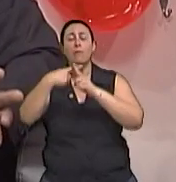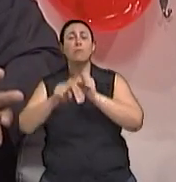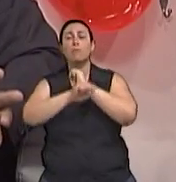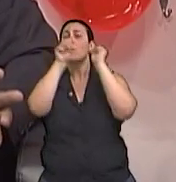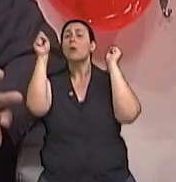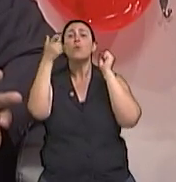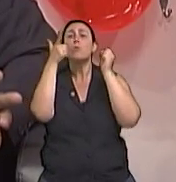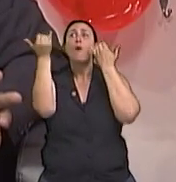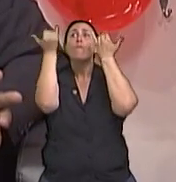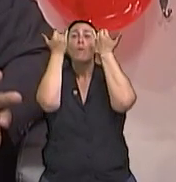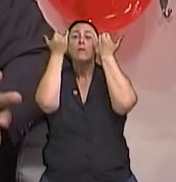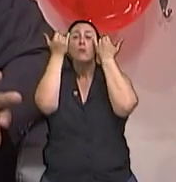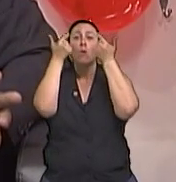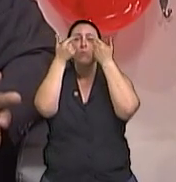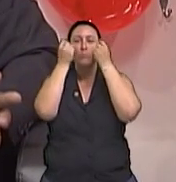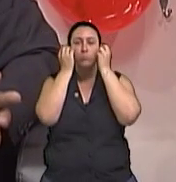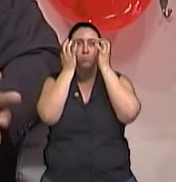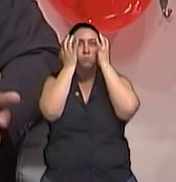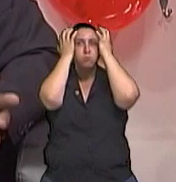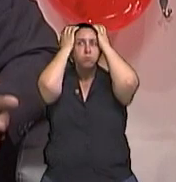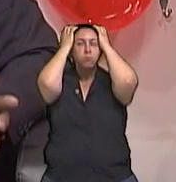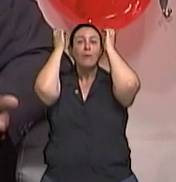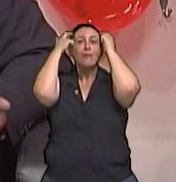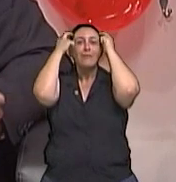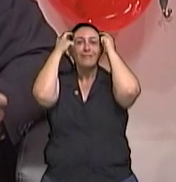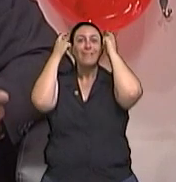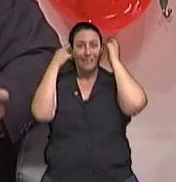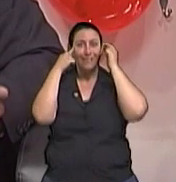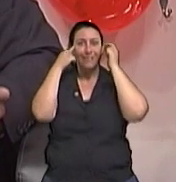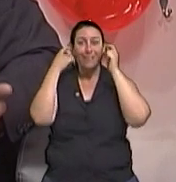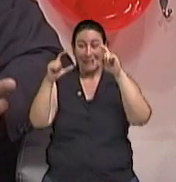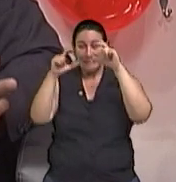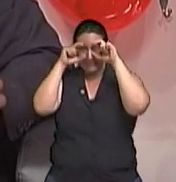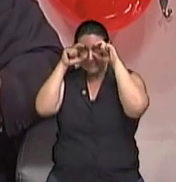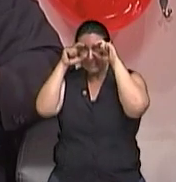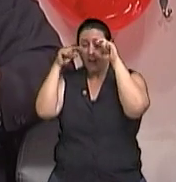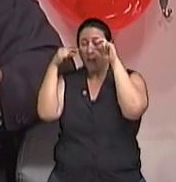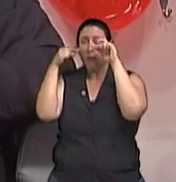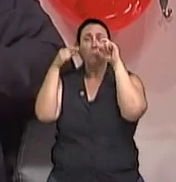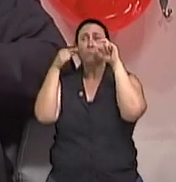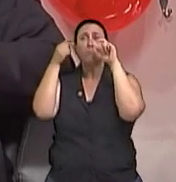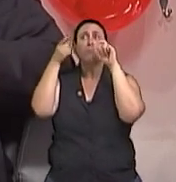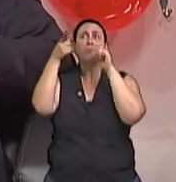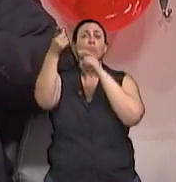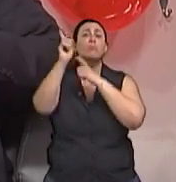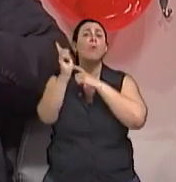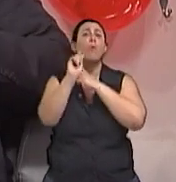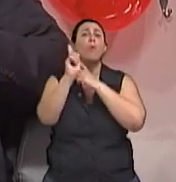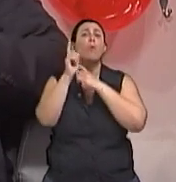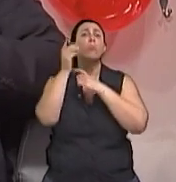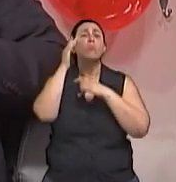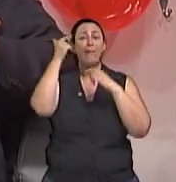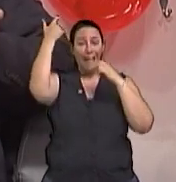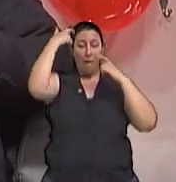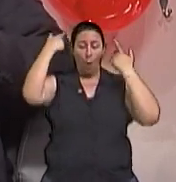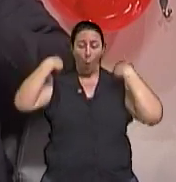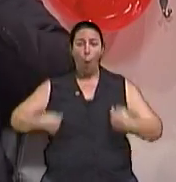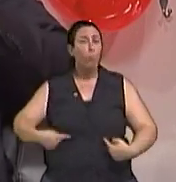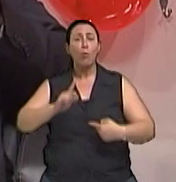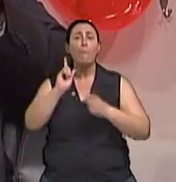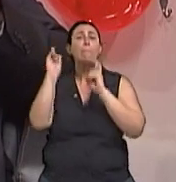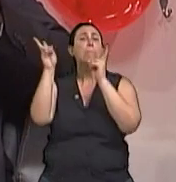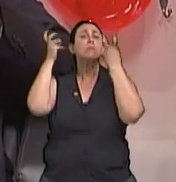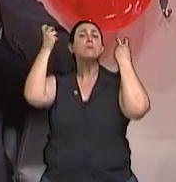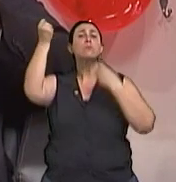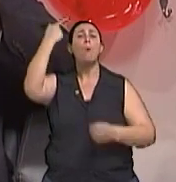vai estar recebendo aquela informação da luz natural, tá? Eu uso óculos escuros, mas assim, nós não devemos ficar... A pessoa sai para caminhar oito